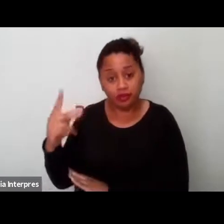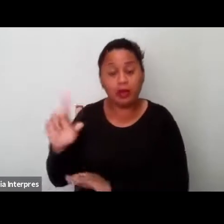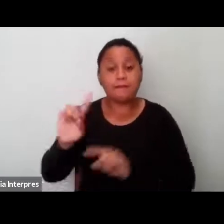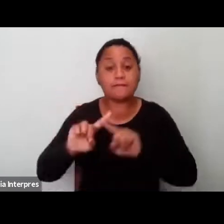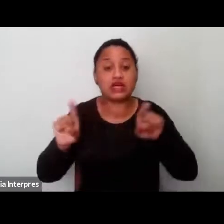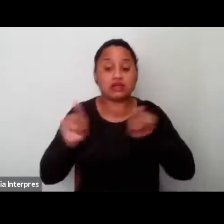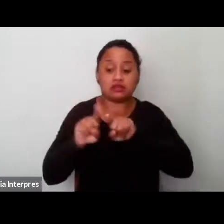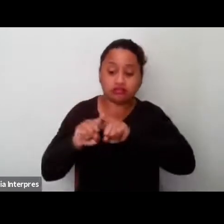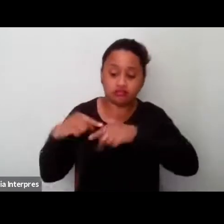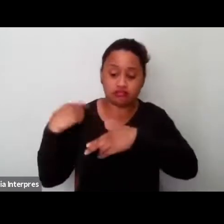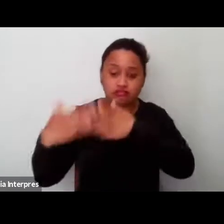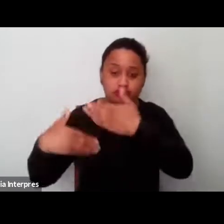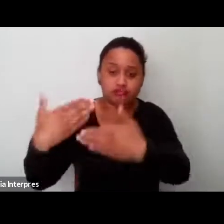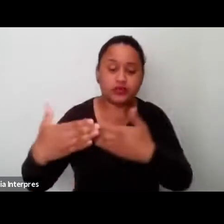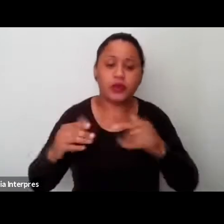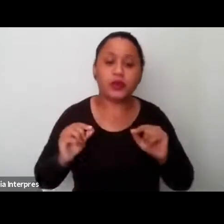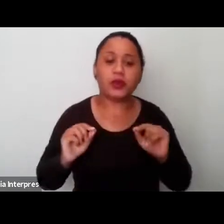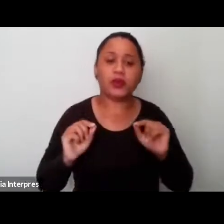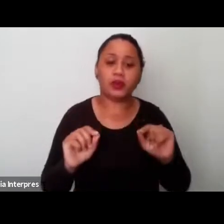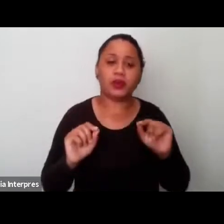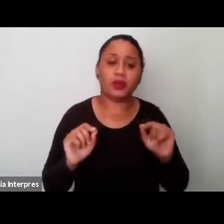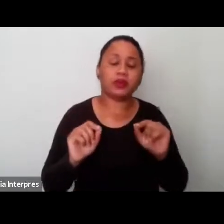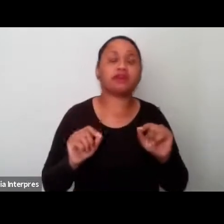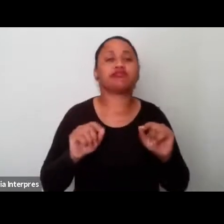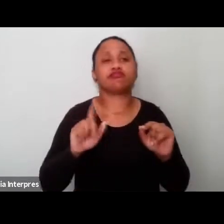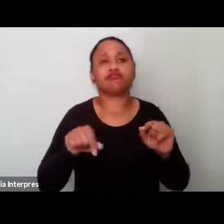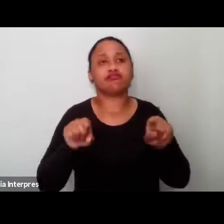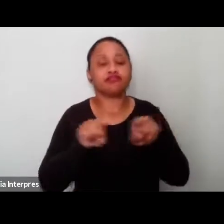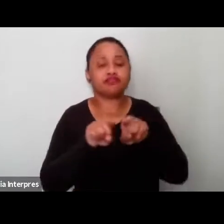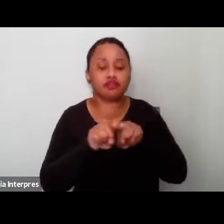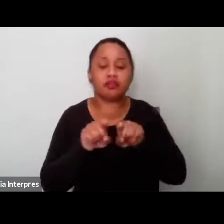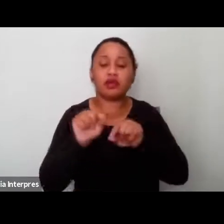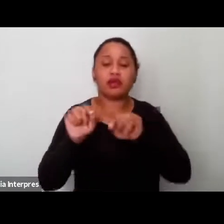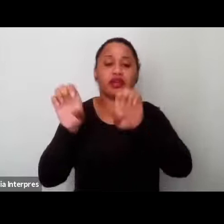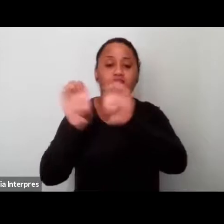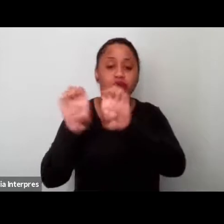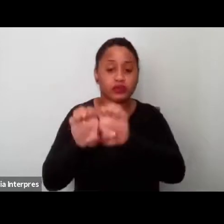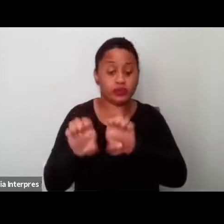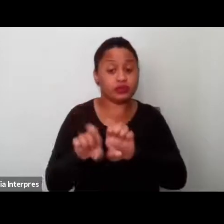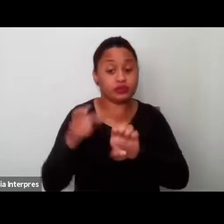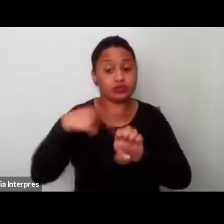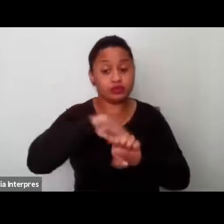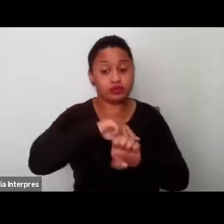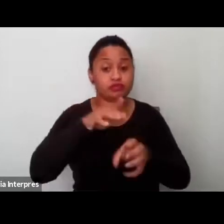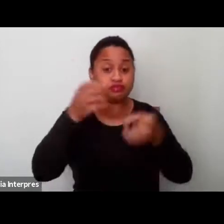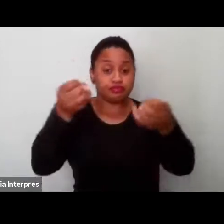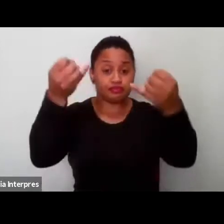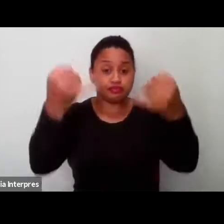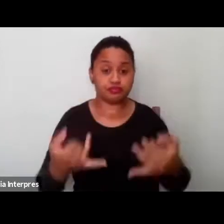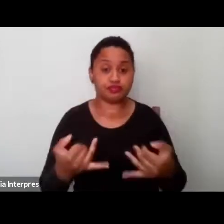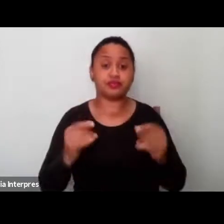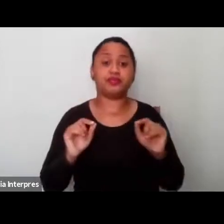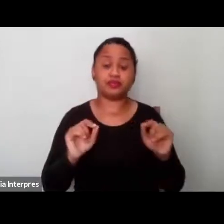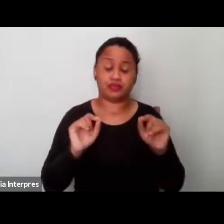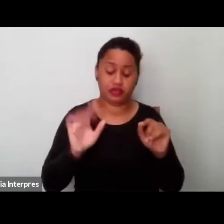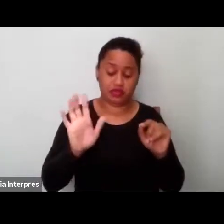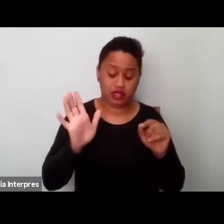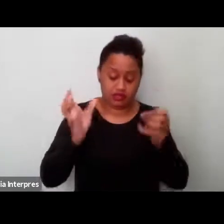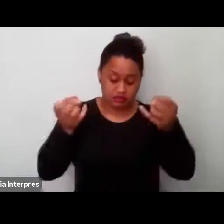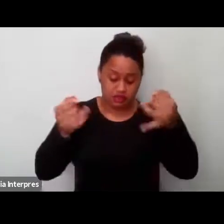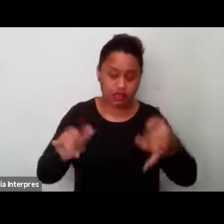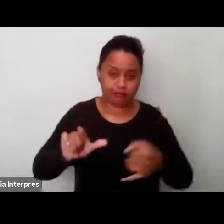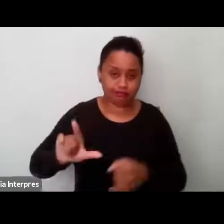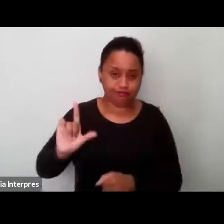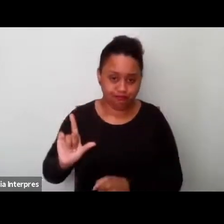então, relativos, né, às questões que envolvem a infraestrutura que nós falamos, né, que eu falei ali anteriormente.